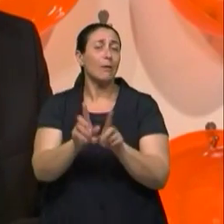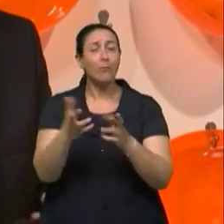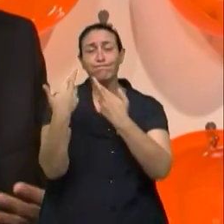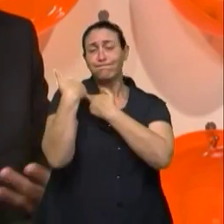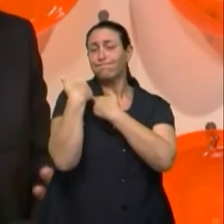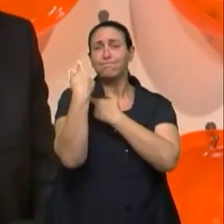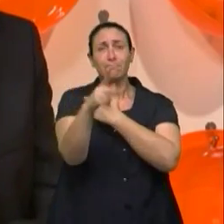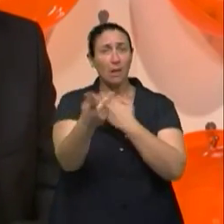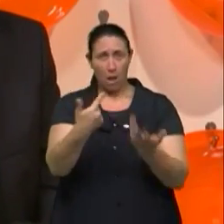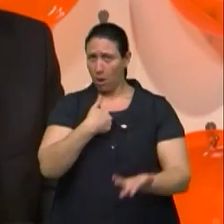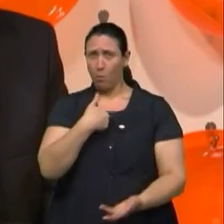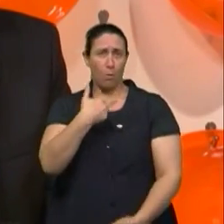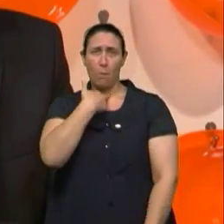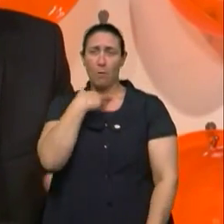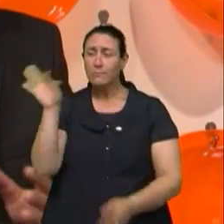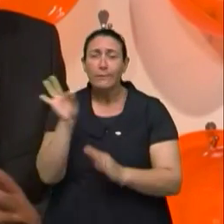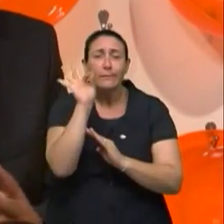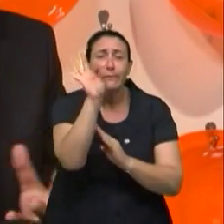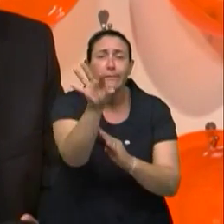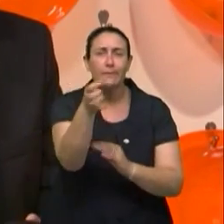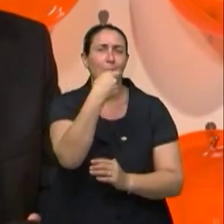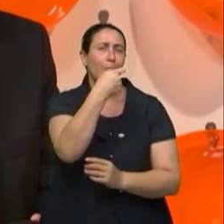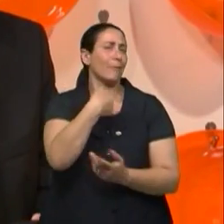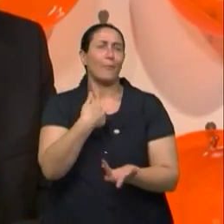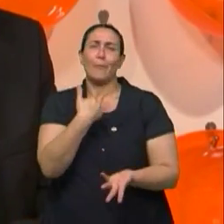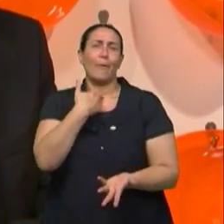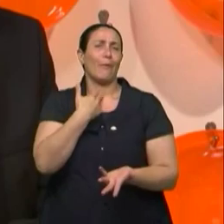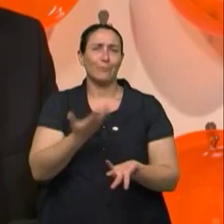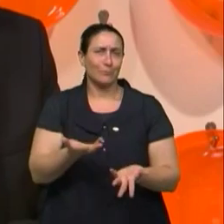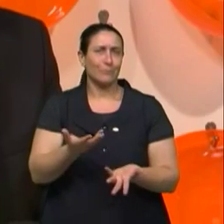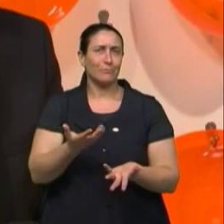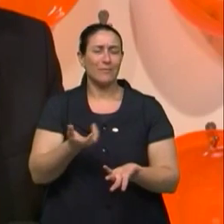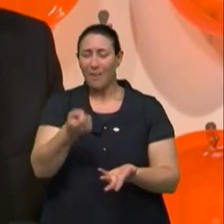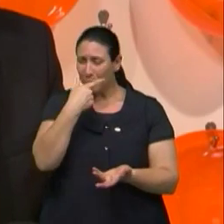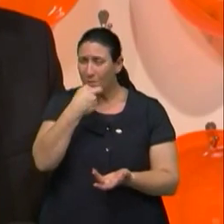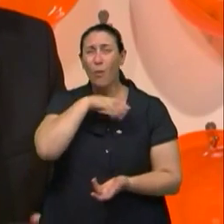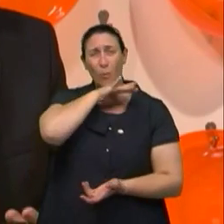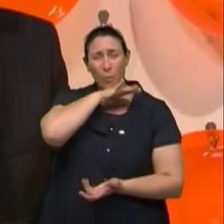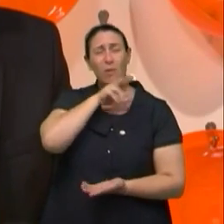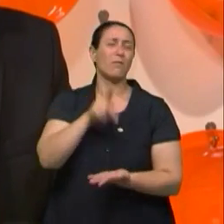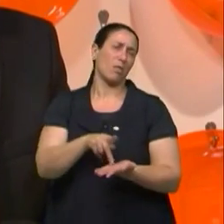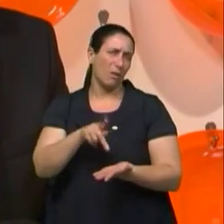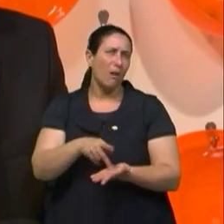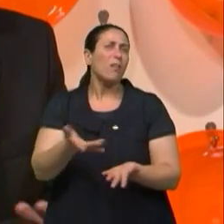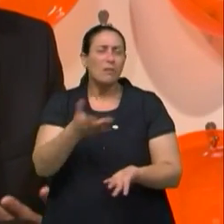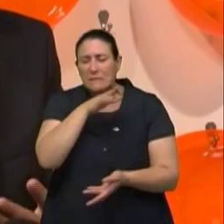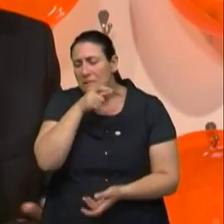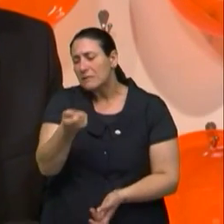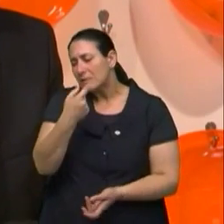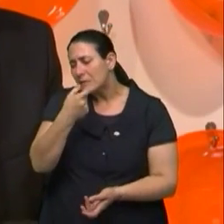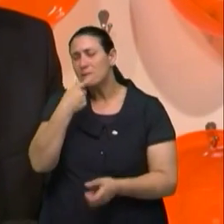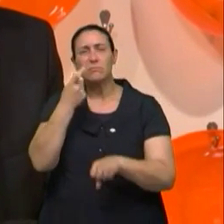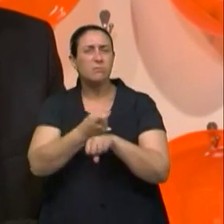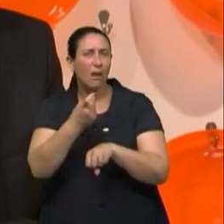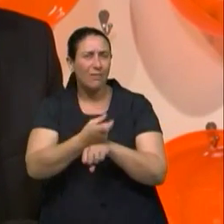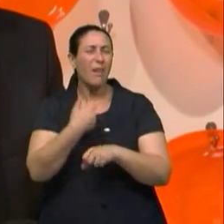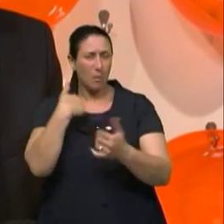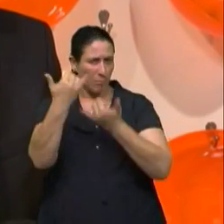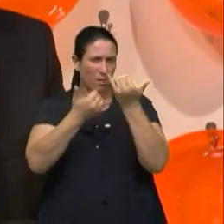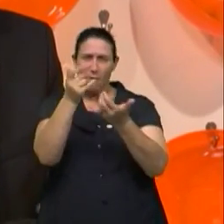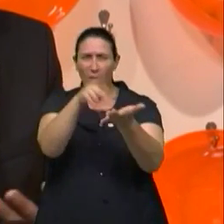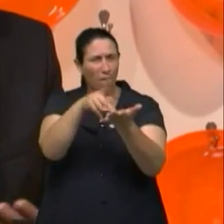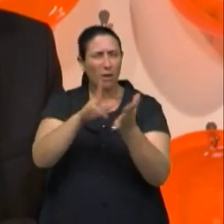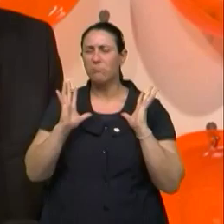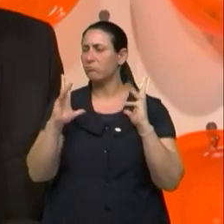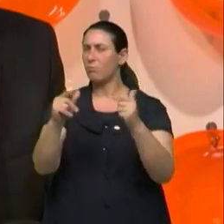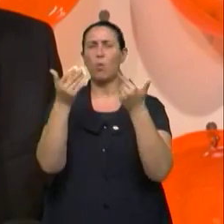remédio, ninguém pode tomar por ela. Claro. E tomar remédio nunca é bom, né? Brinco com pacientes, olha, ninguém quer tomar a